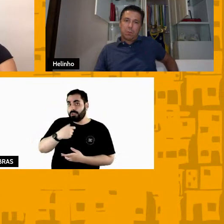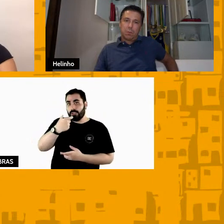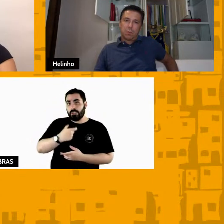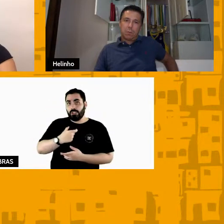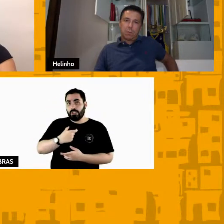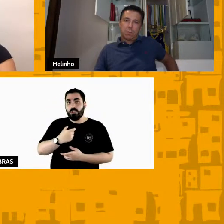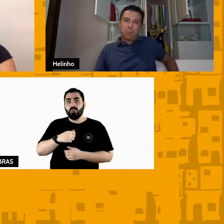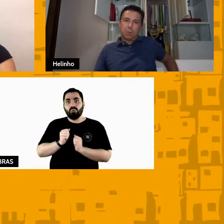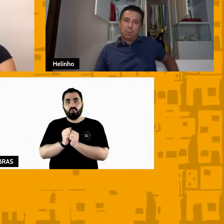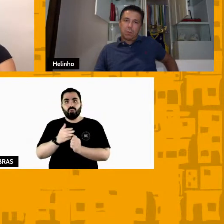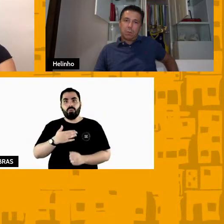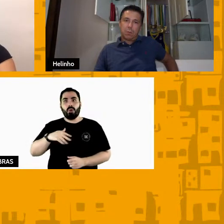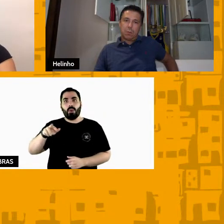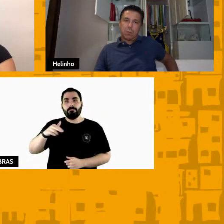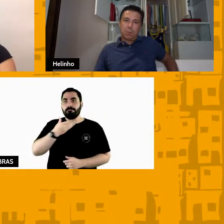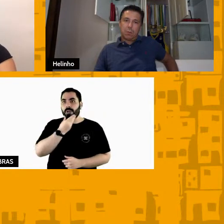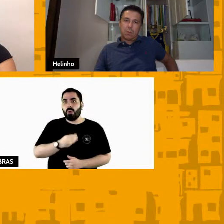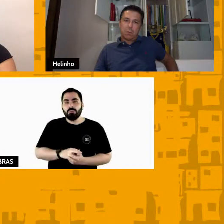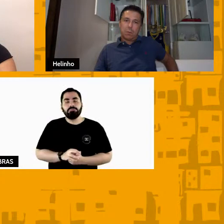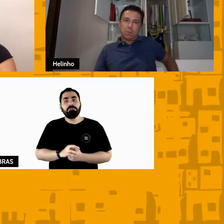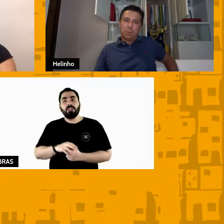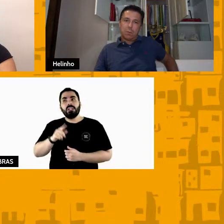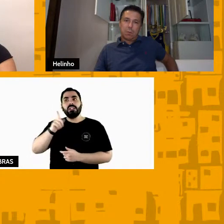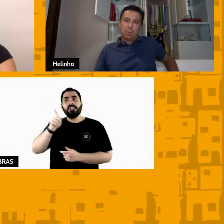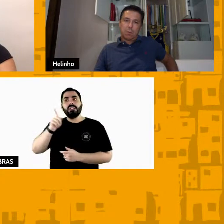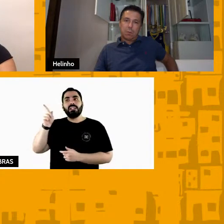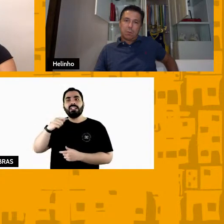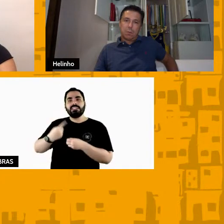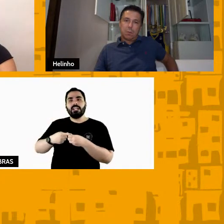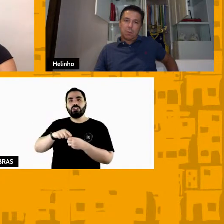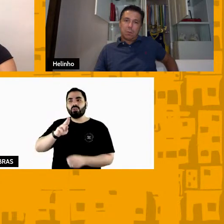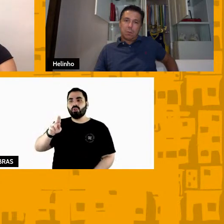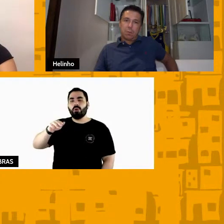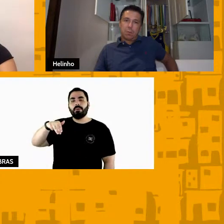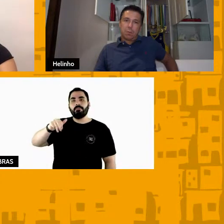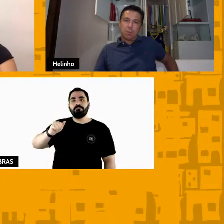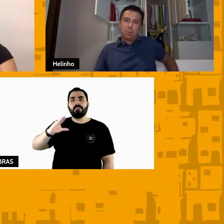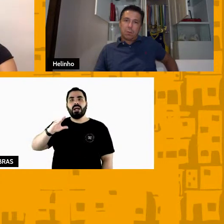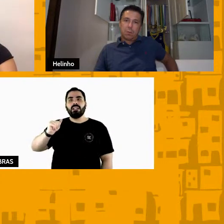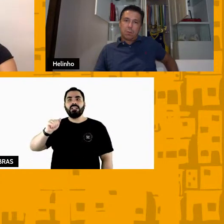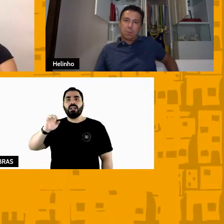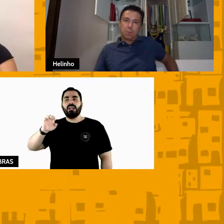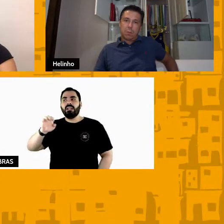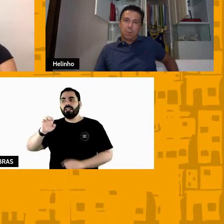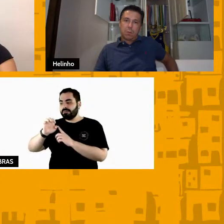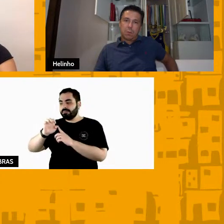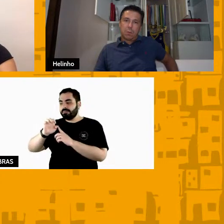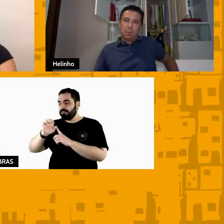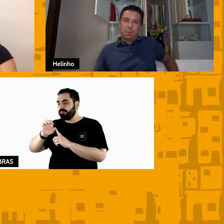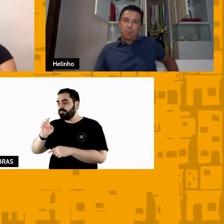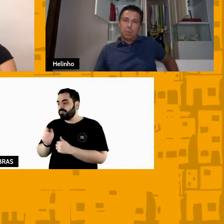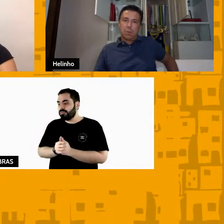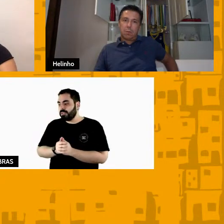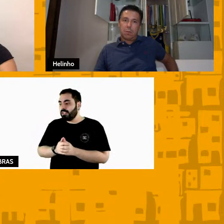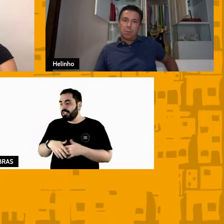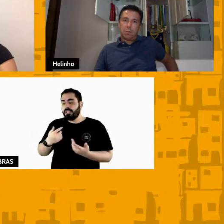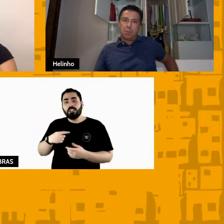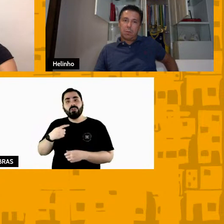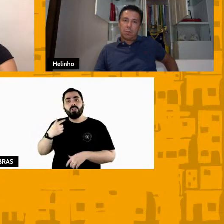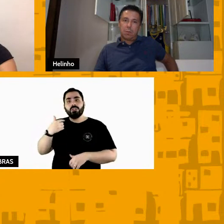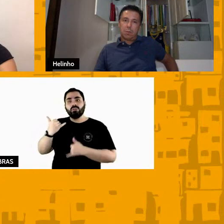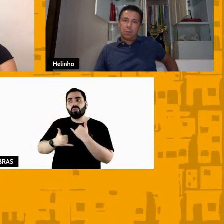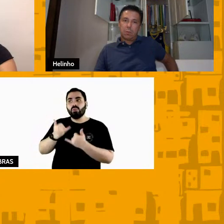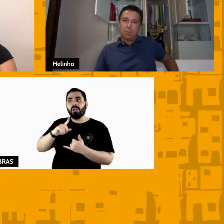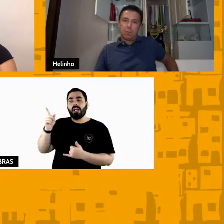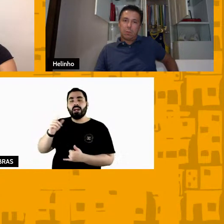Macaé e a gente foi jogar em Fortaleza e o jogo deu duas prorrogações e a gente terminou o